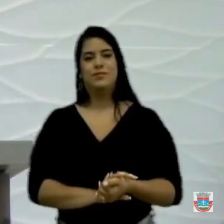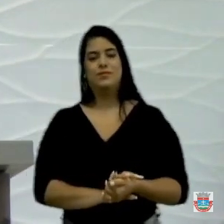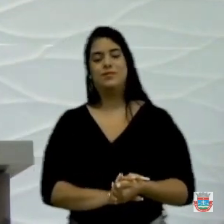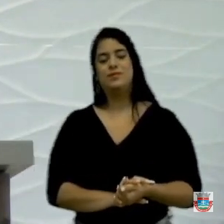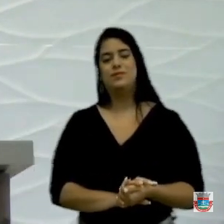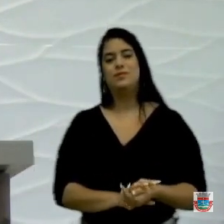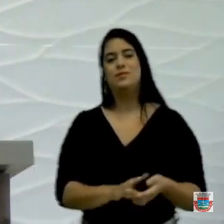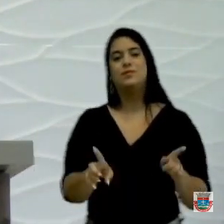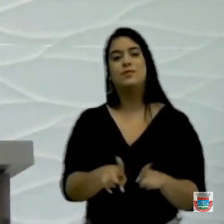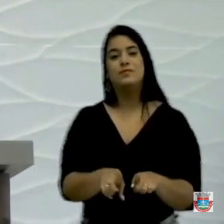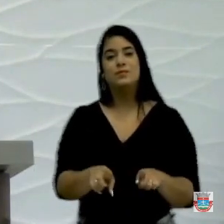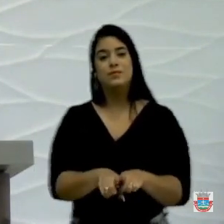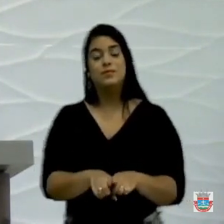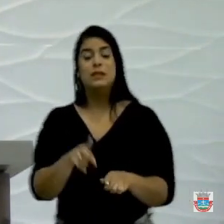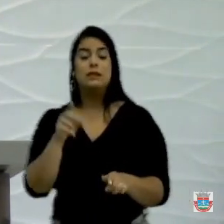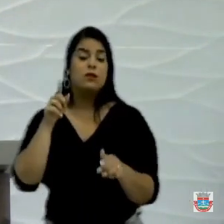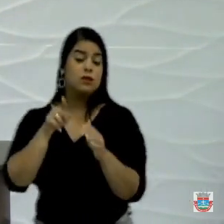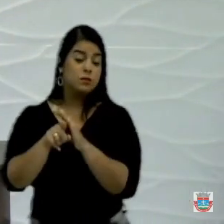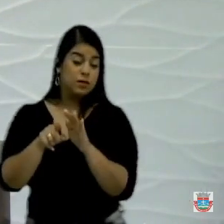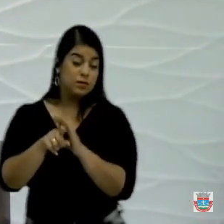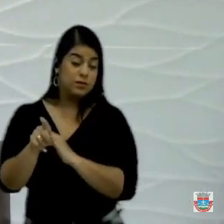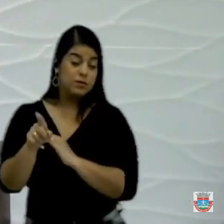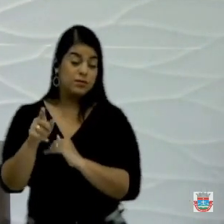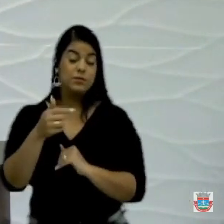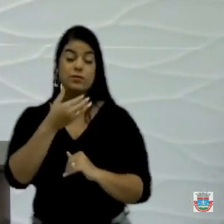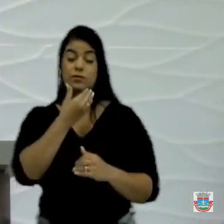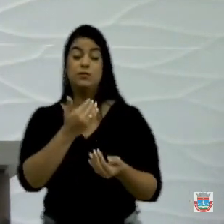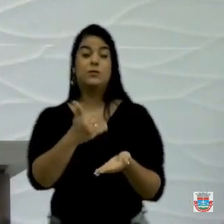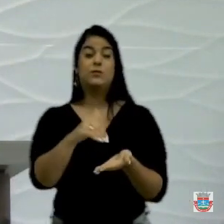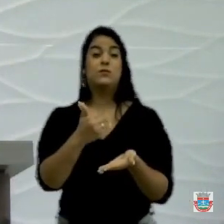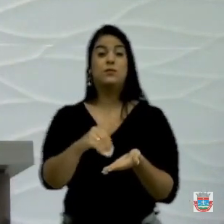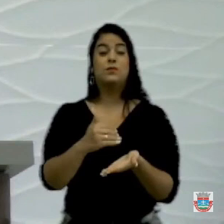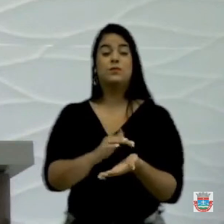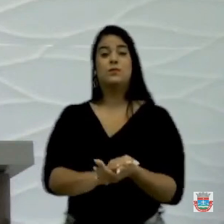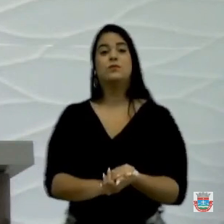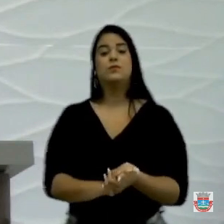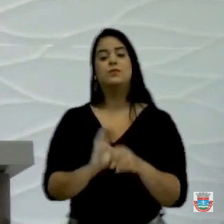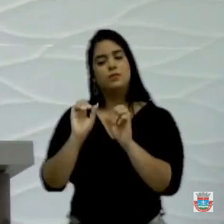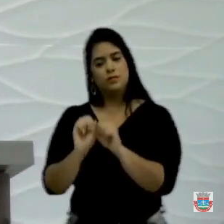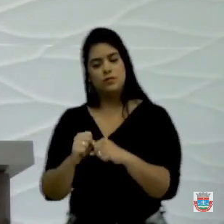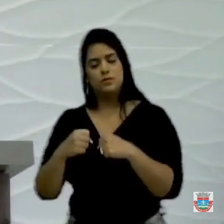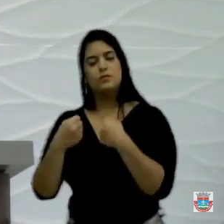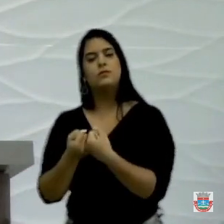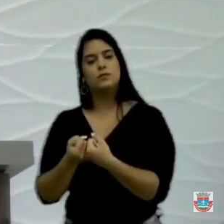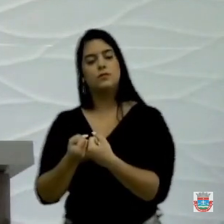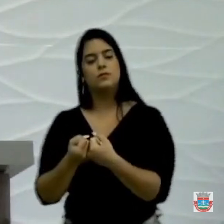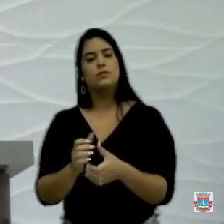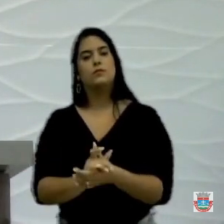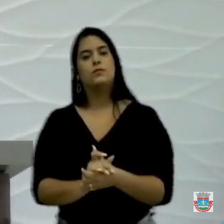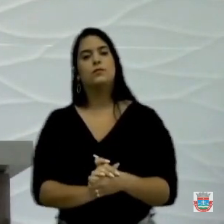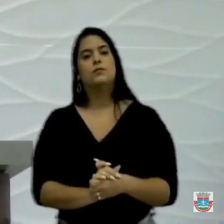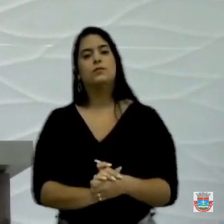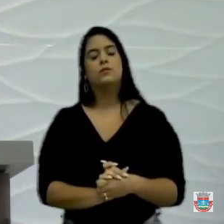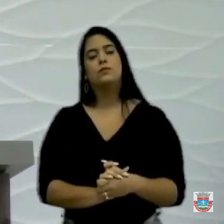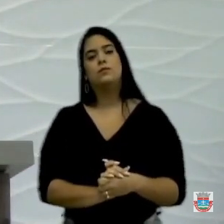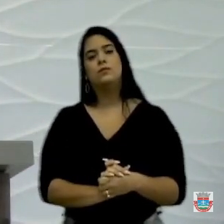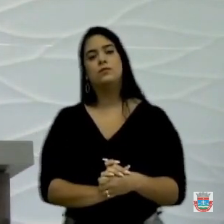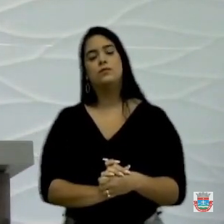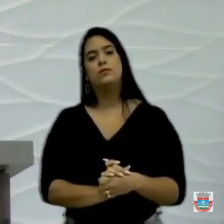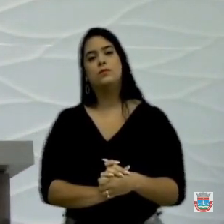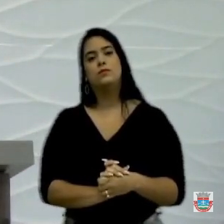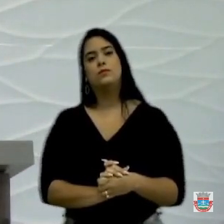Quero também fazer uma pergunta aqui ao secretário de Ação Social, senhor presidente. A gente está aí